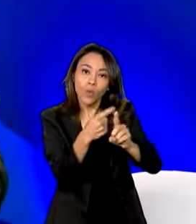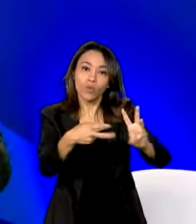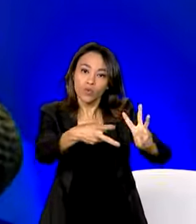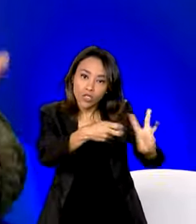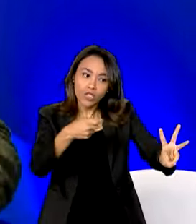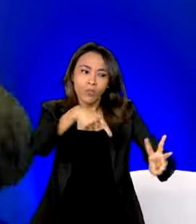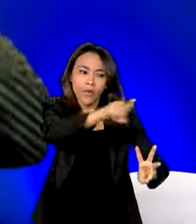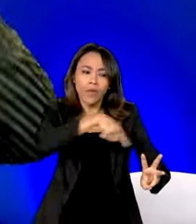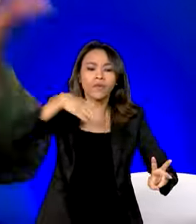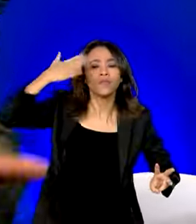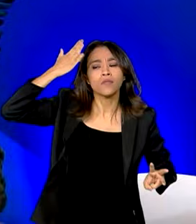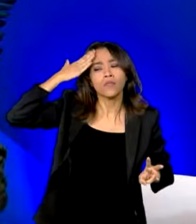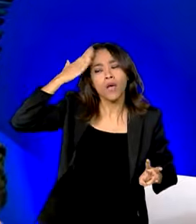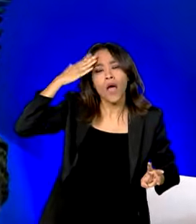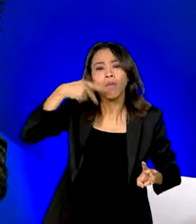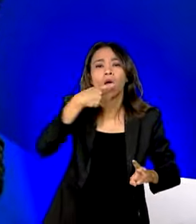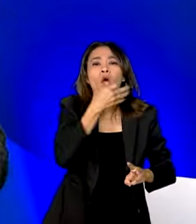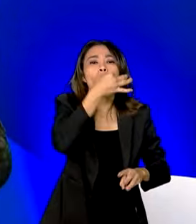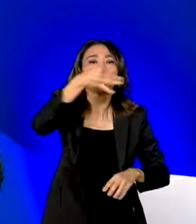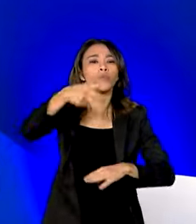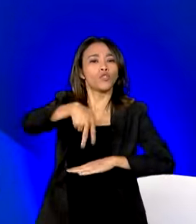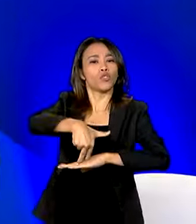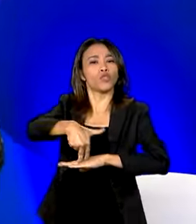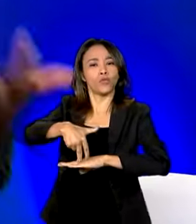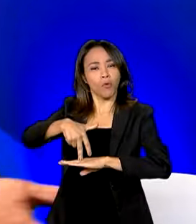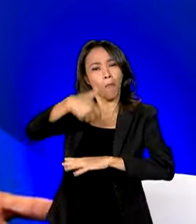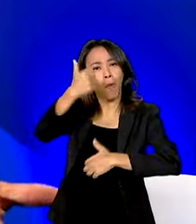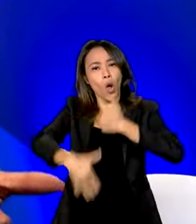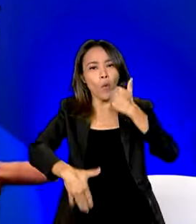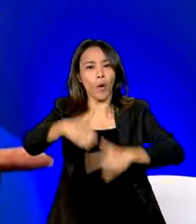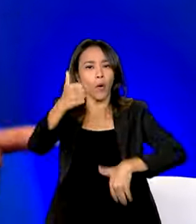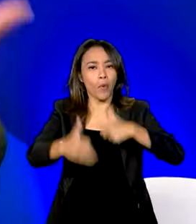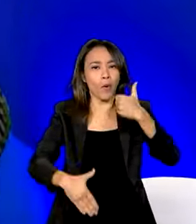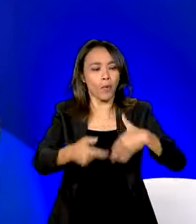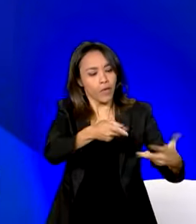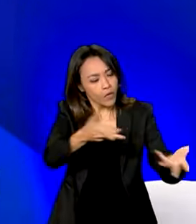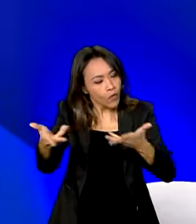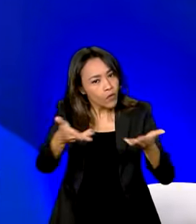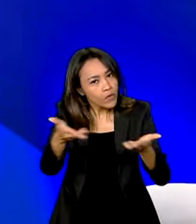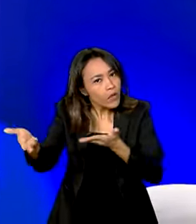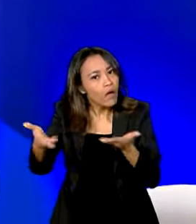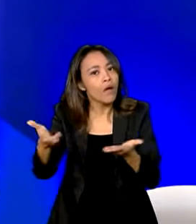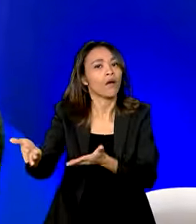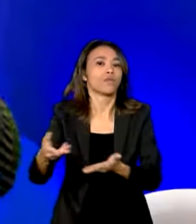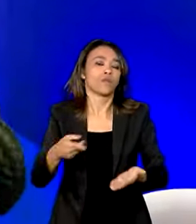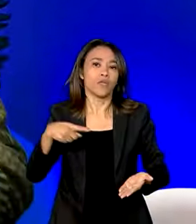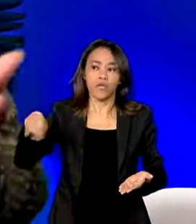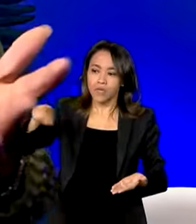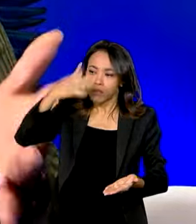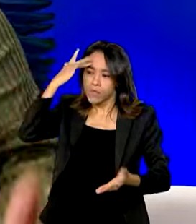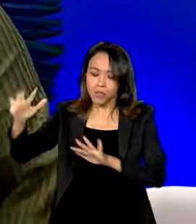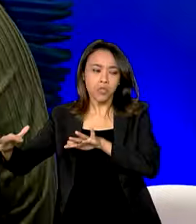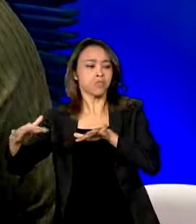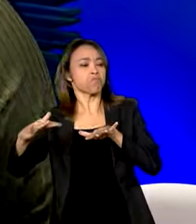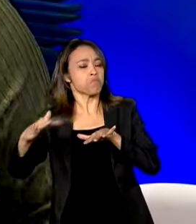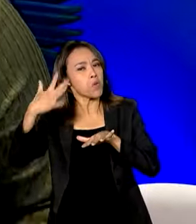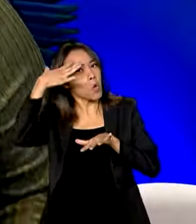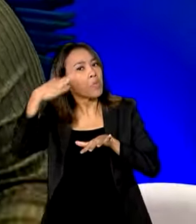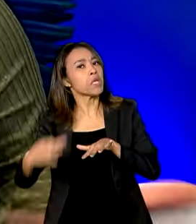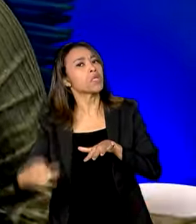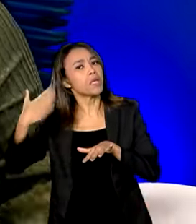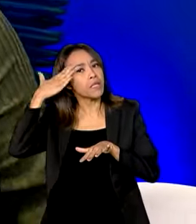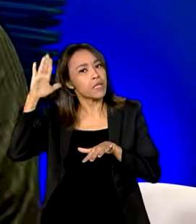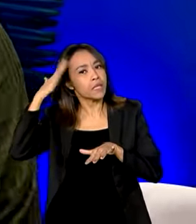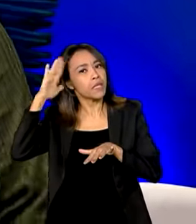indígenas possam estar falando também em todos os ambientes que estejam presentes, né? E as pessoas poderem entender e aprofundar também